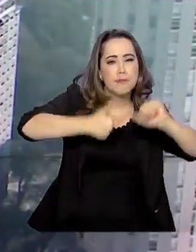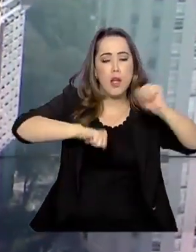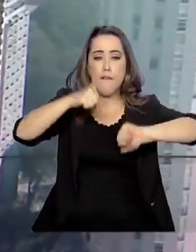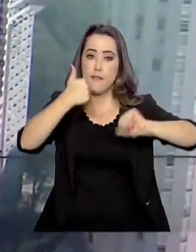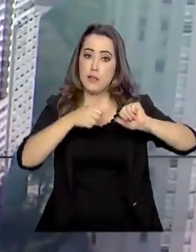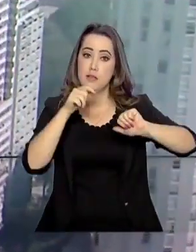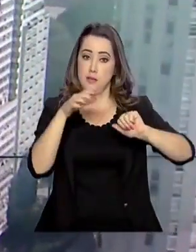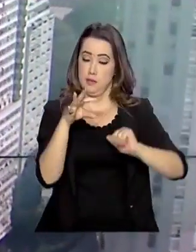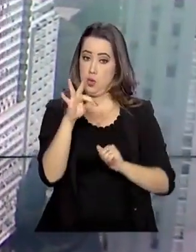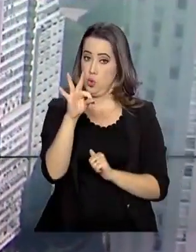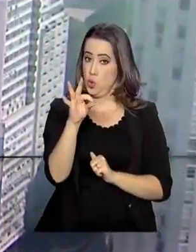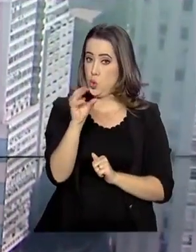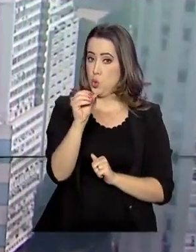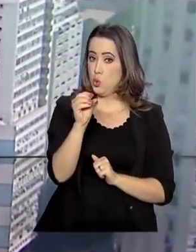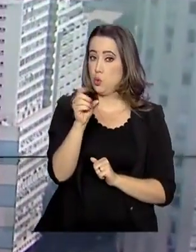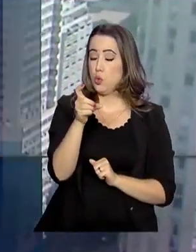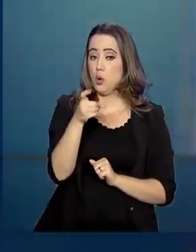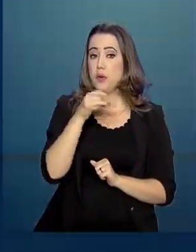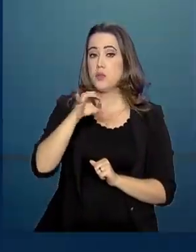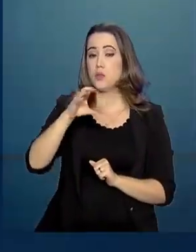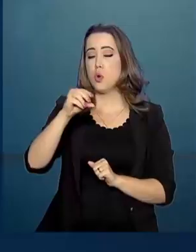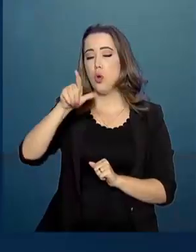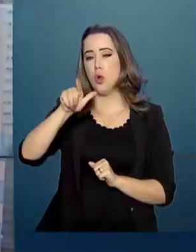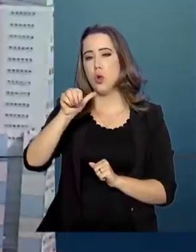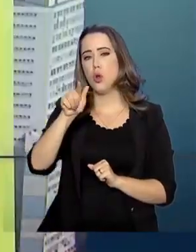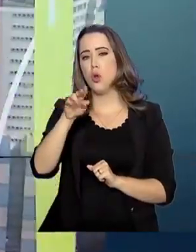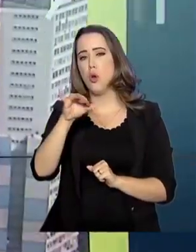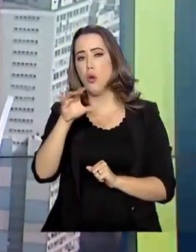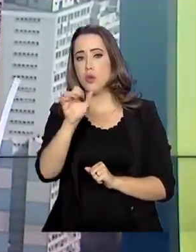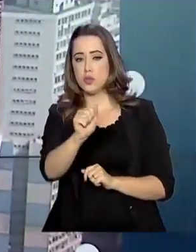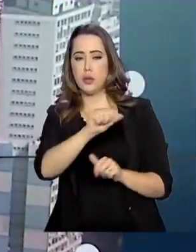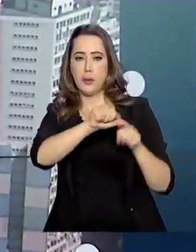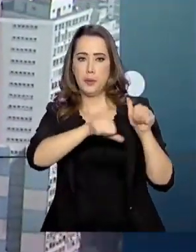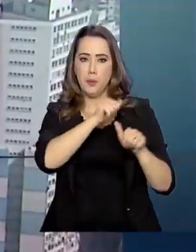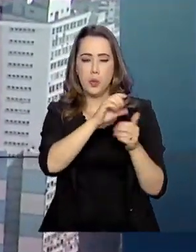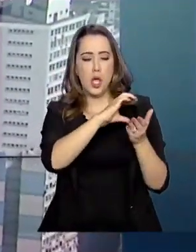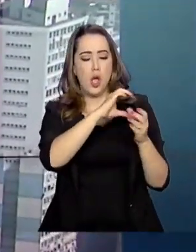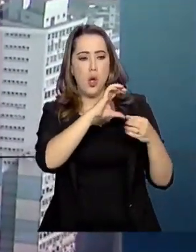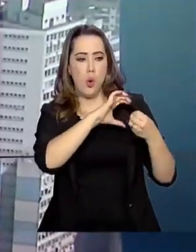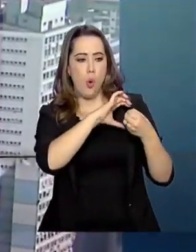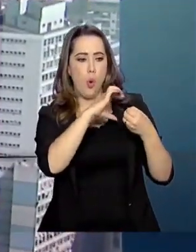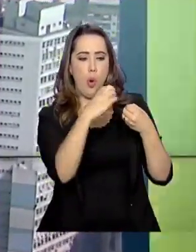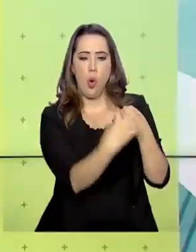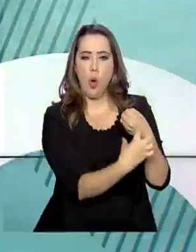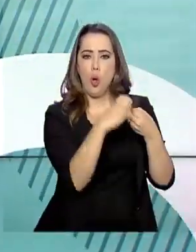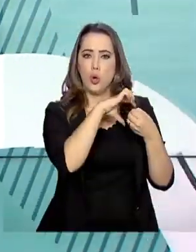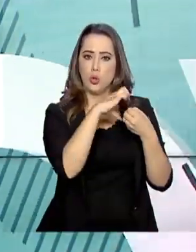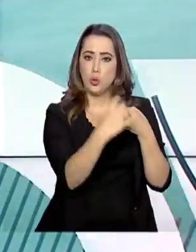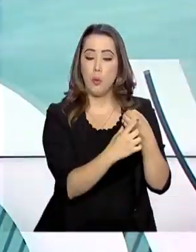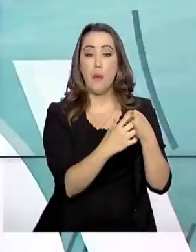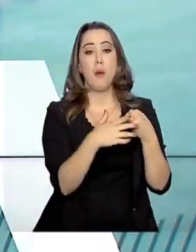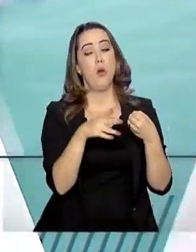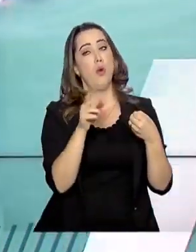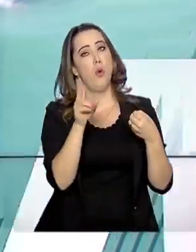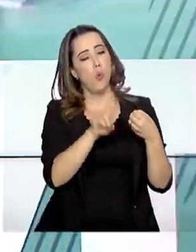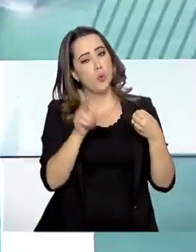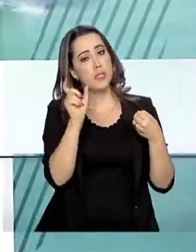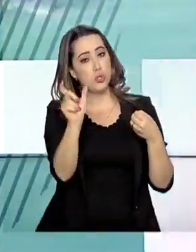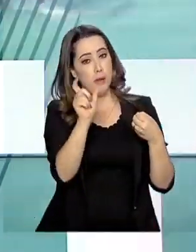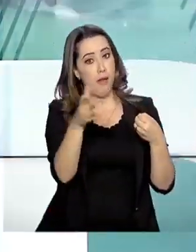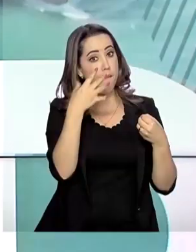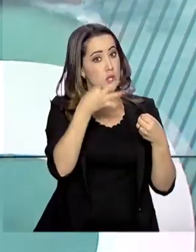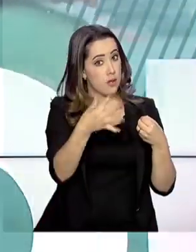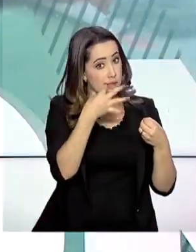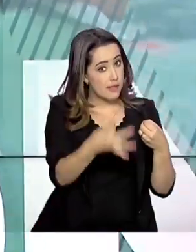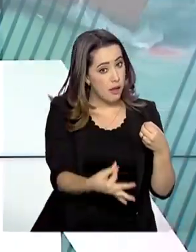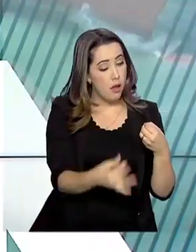toxicológica dos produtos no Brasil e estabelece mudanças na rotulagem, como o uso de palavras de alerta e imagens